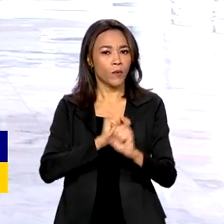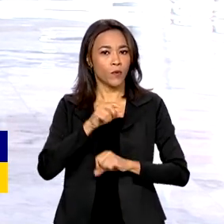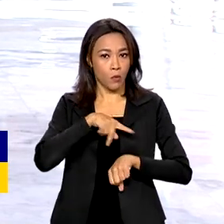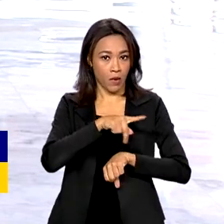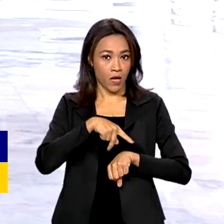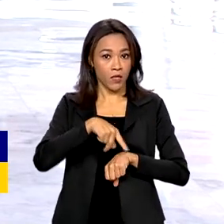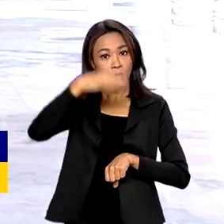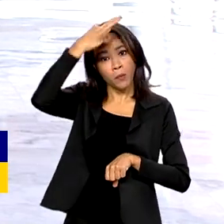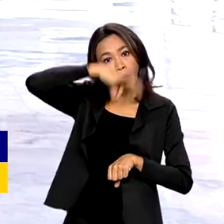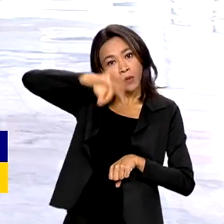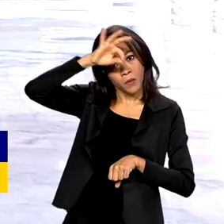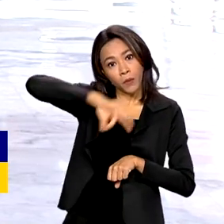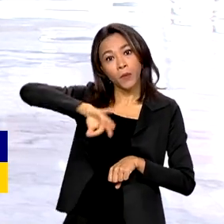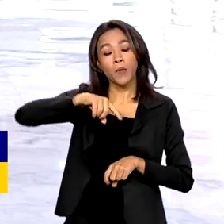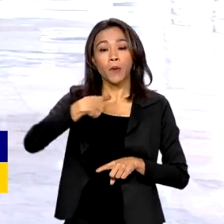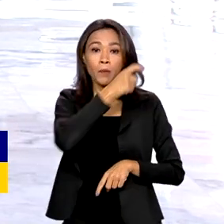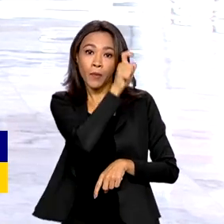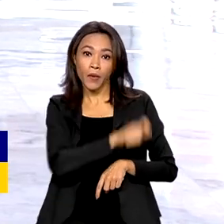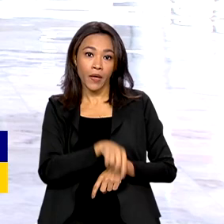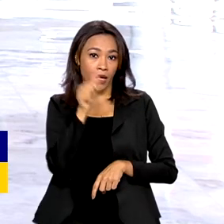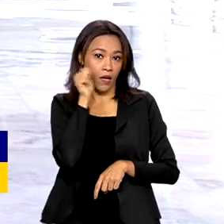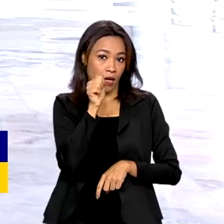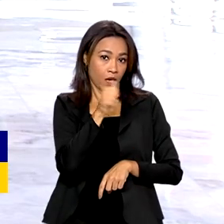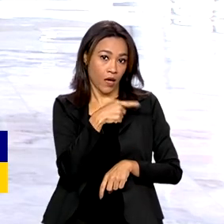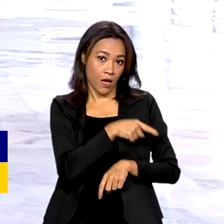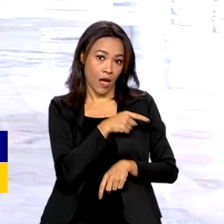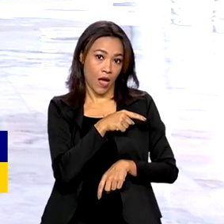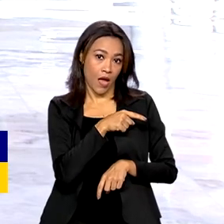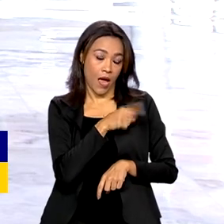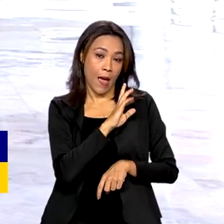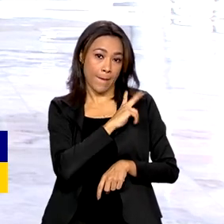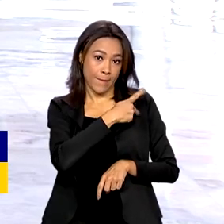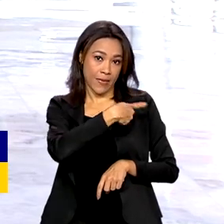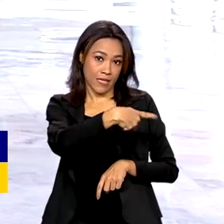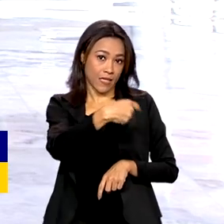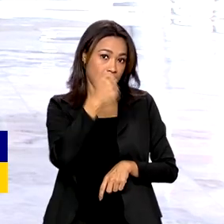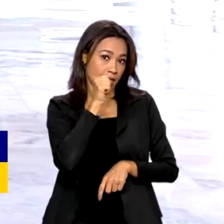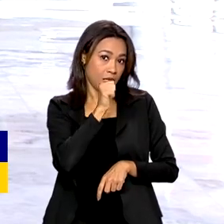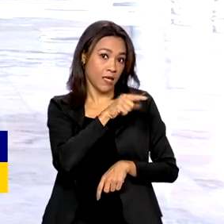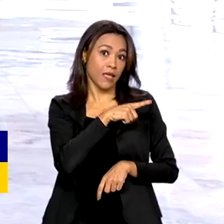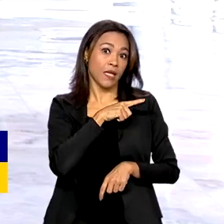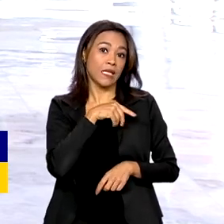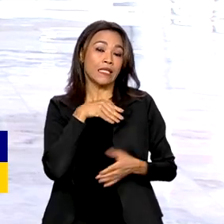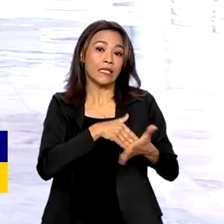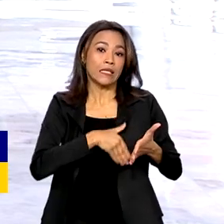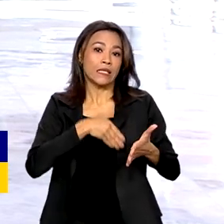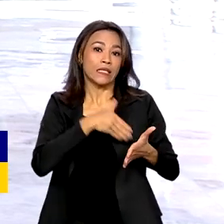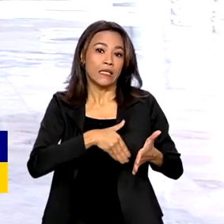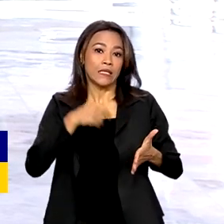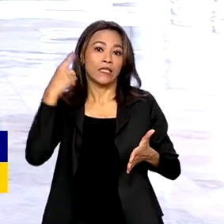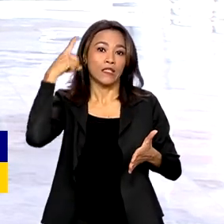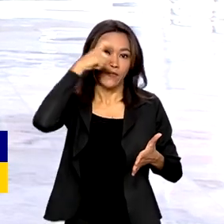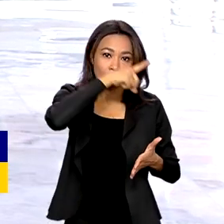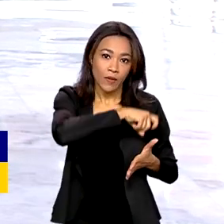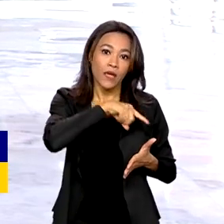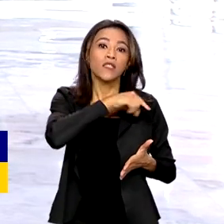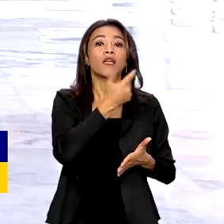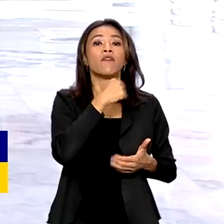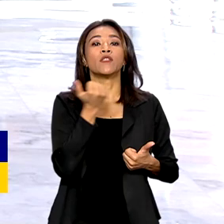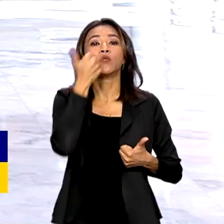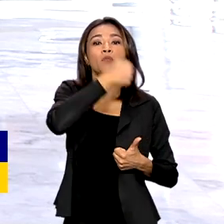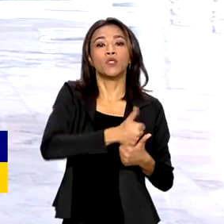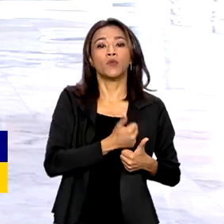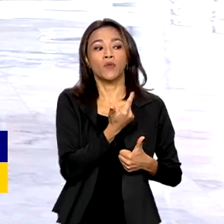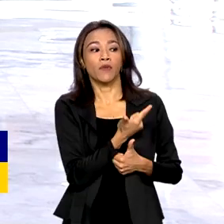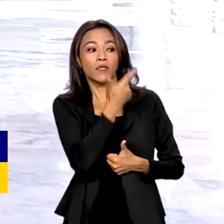do Peru, já que a presidenta Dilma, Dina Baluarte, ela enfrenta impedimentos legais no seu país, né? Em seu lugar, virá o presidente